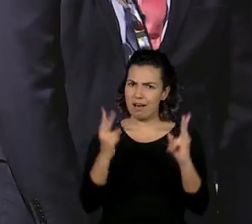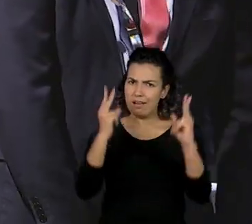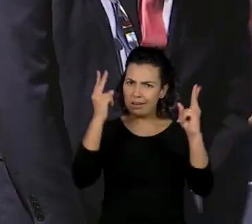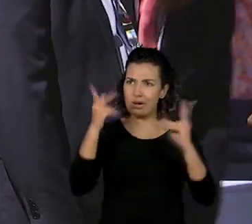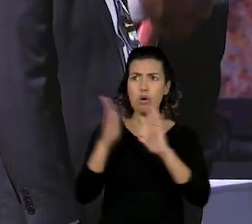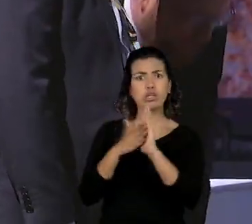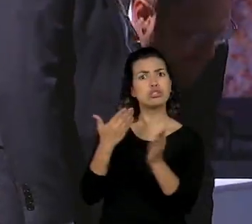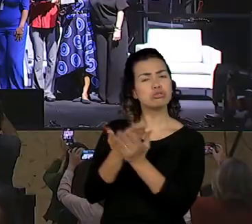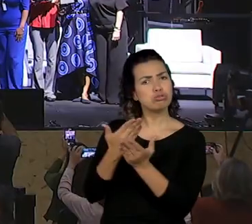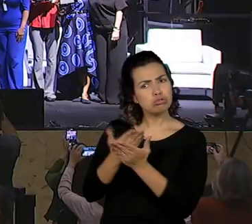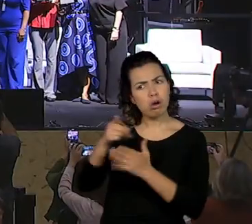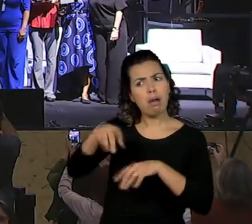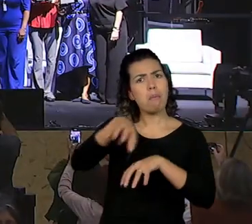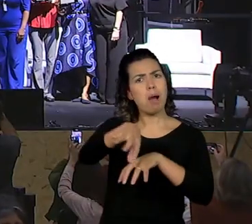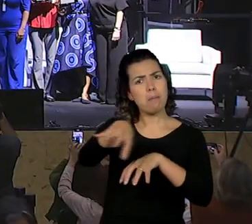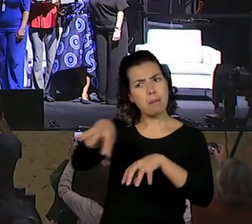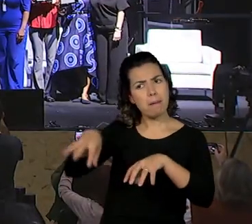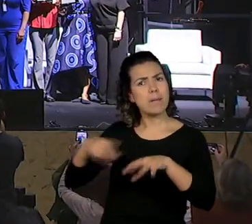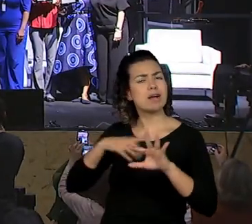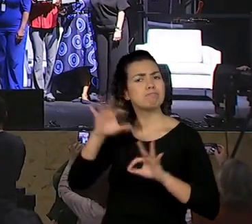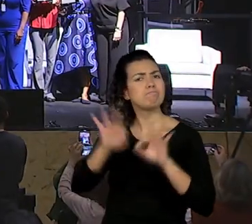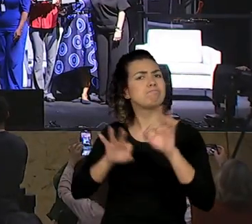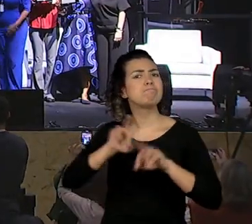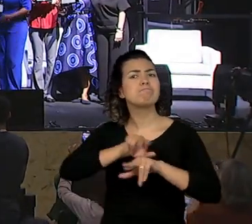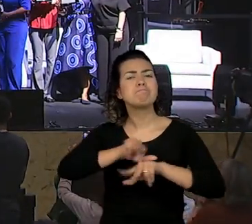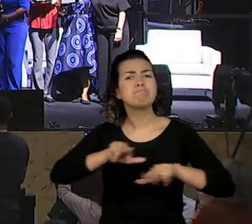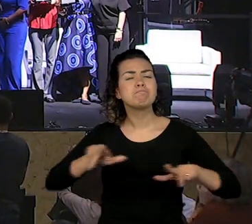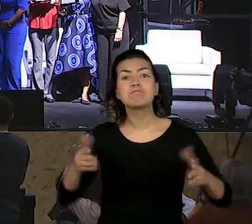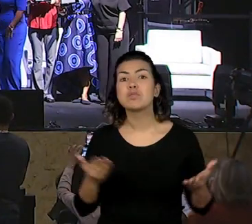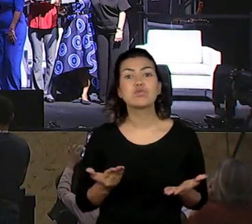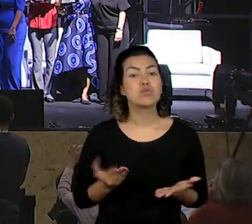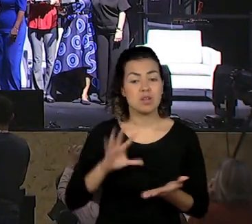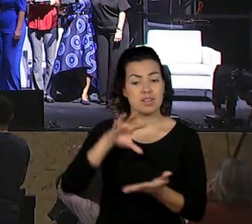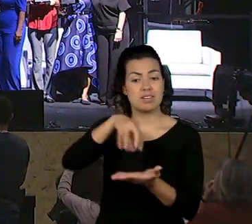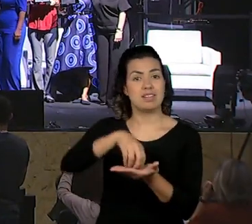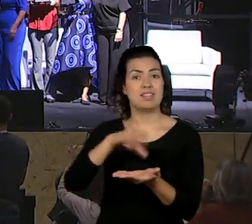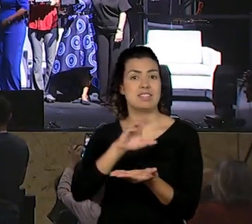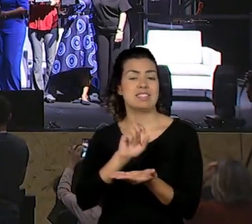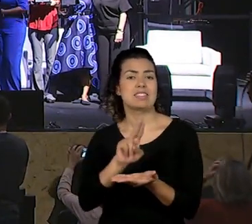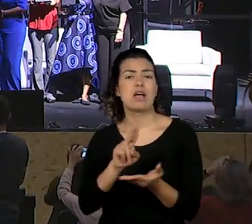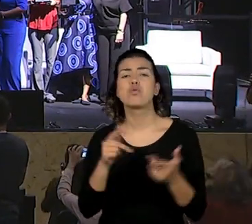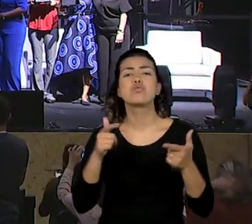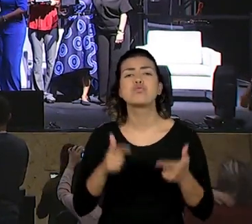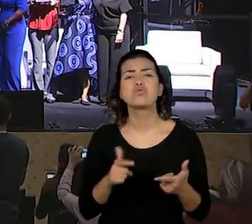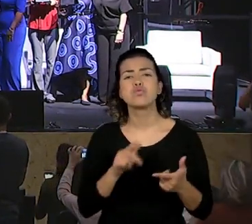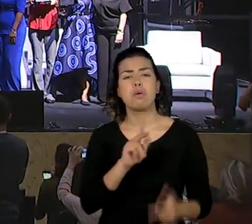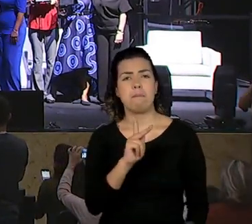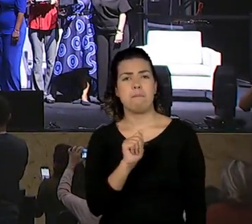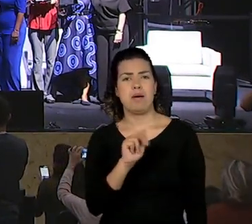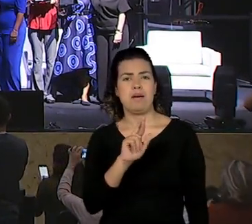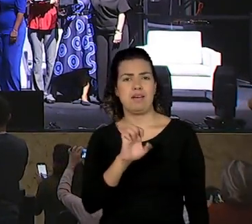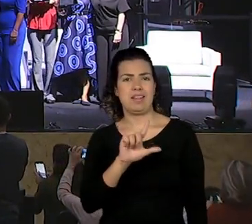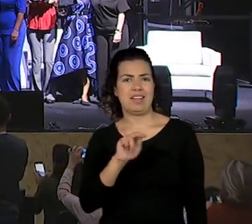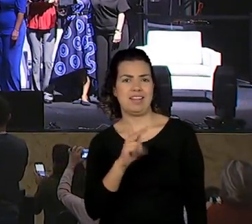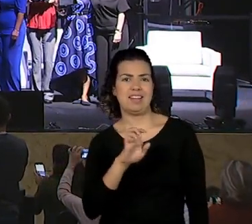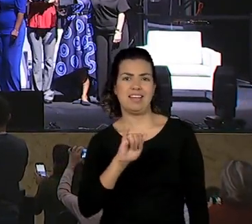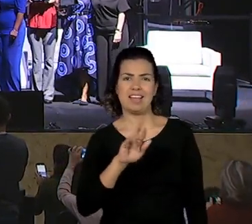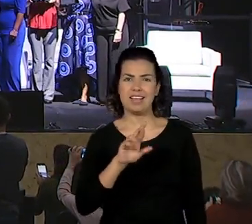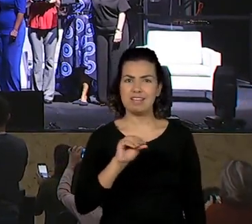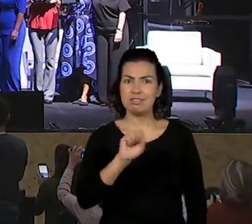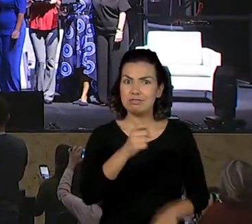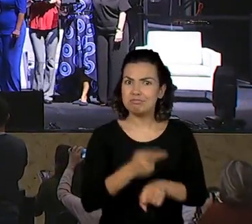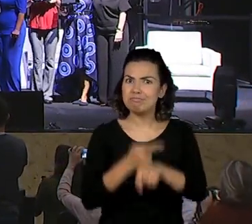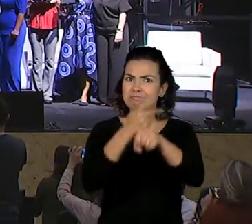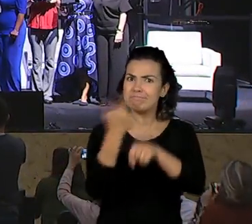escola, nessas unidades escolares. Céu Parelheiros é para onde está sendo destinado esse prêmio. Que coisa bonita de ver.